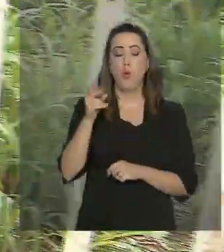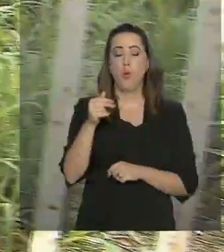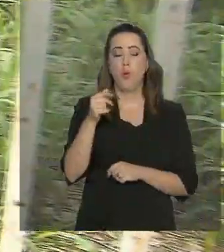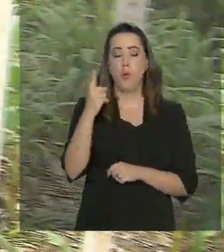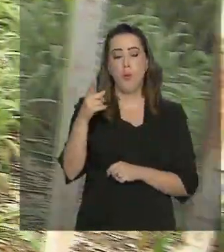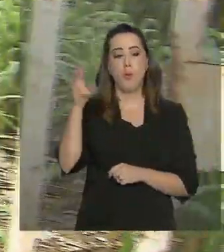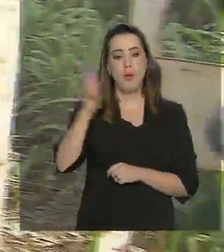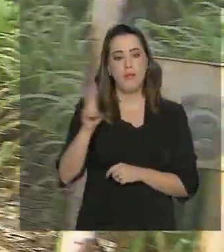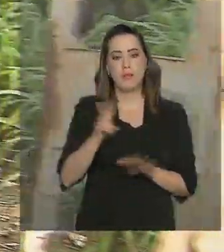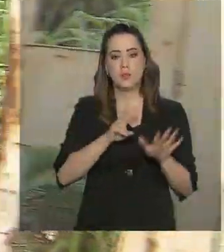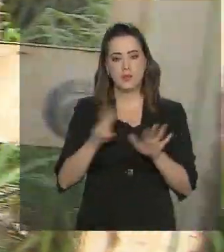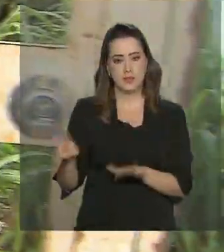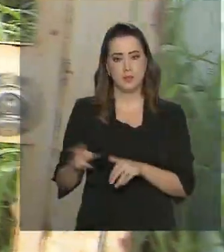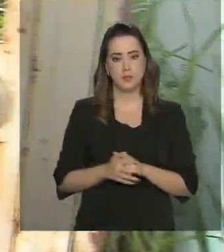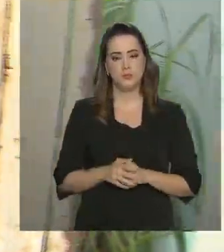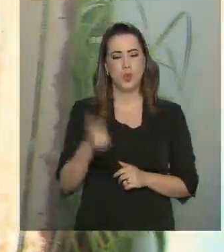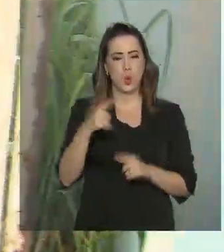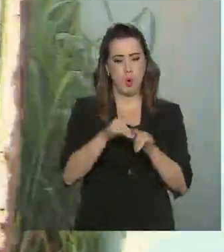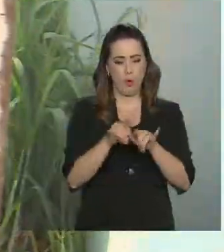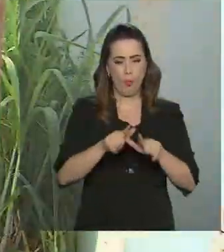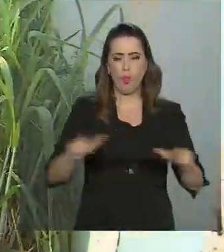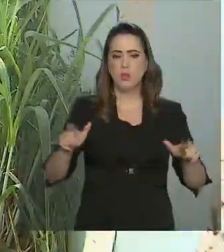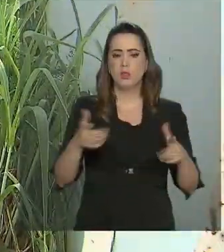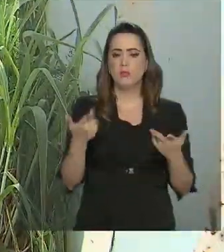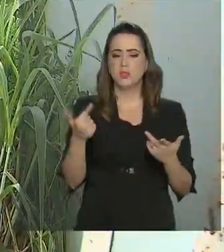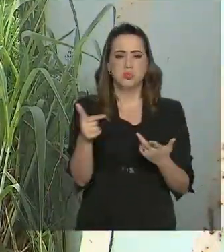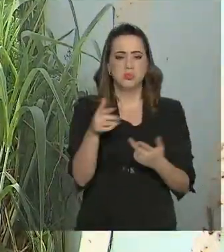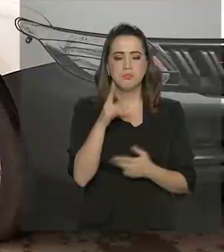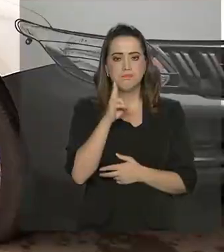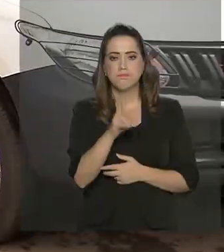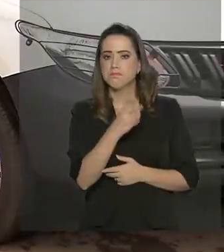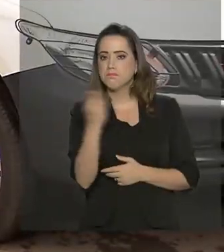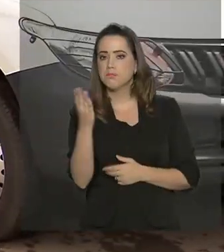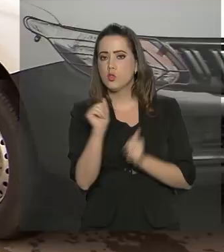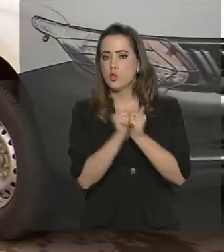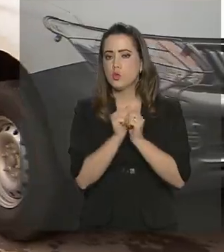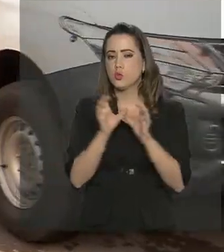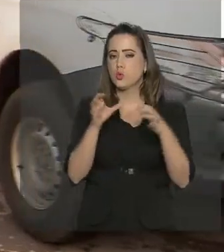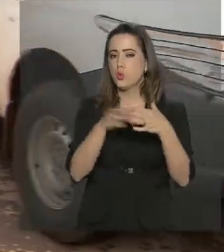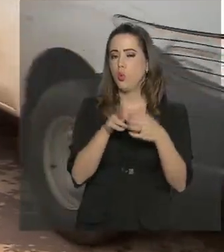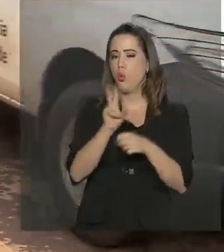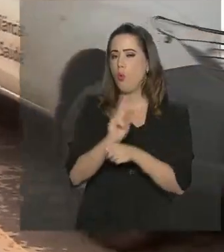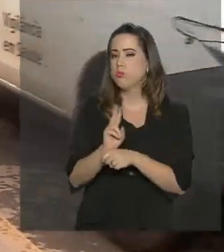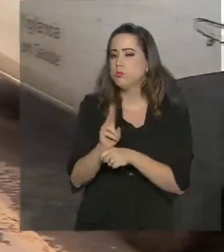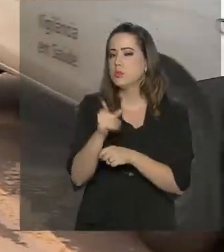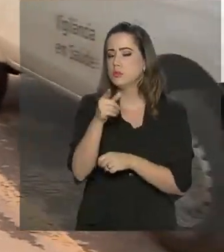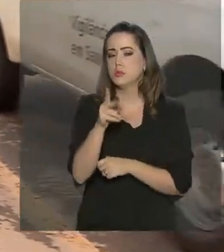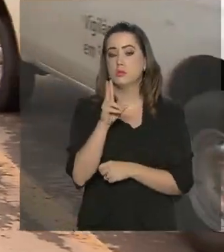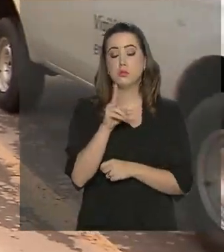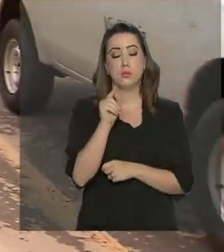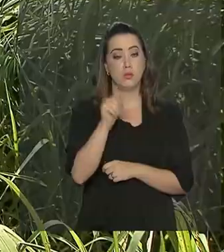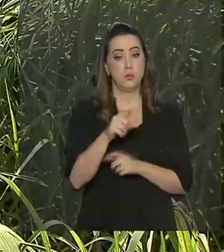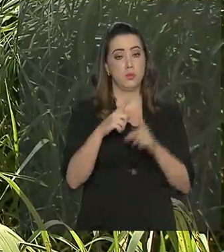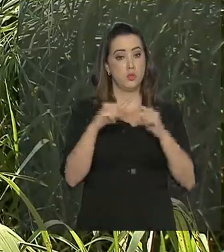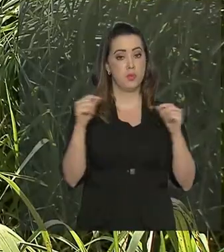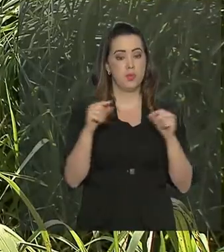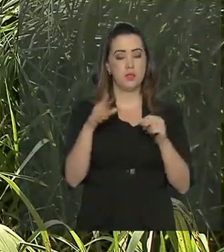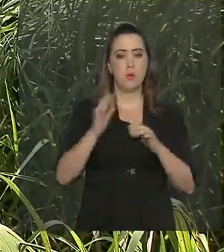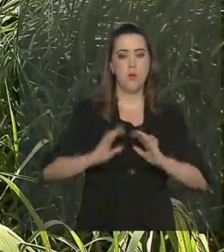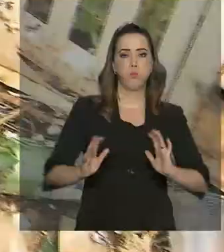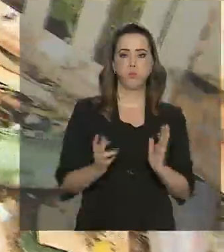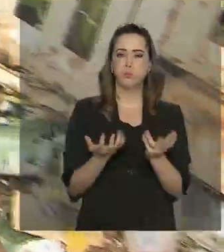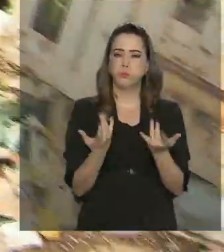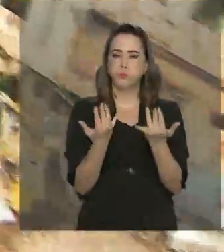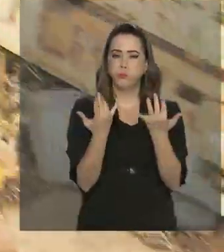vagos também são um problema. Este aqui, que a gente flagrou junto com a equipe da Vigilância Ambiental de Brasília, está com